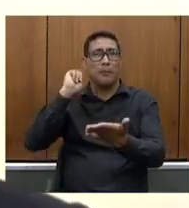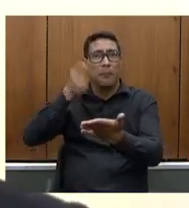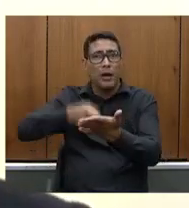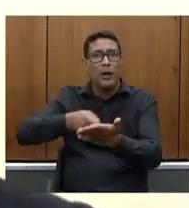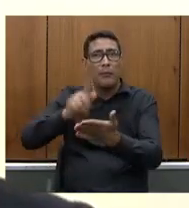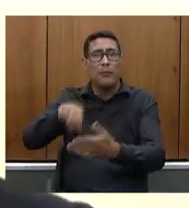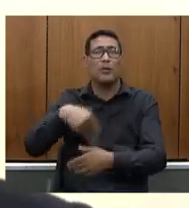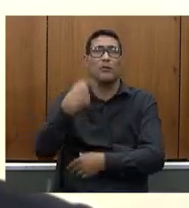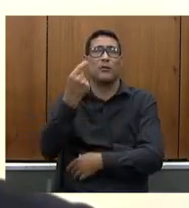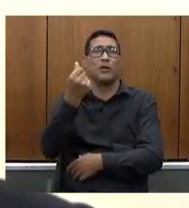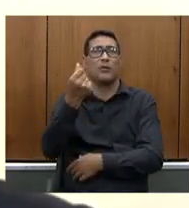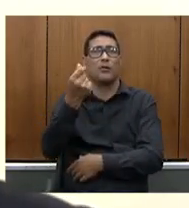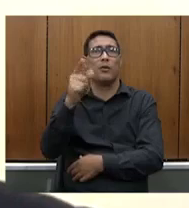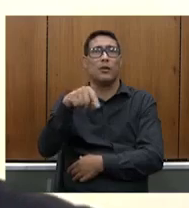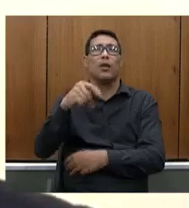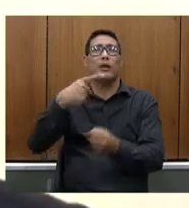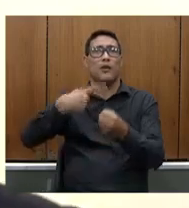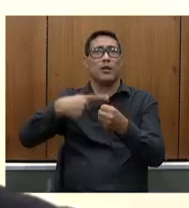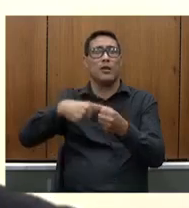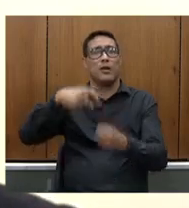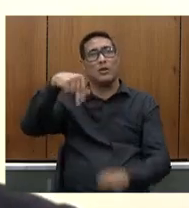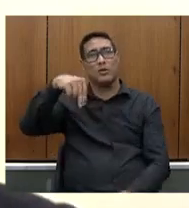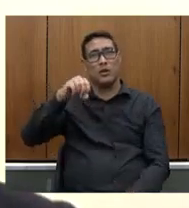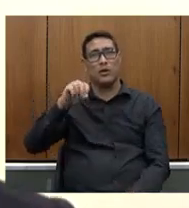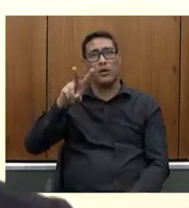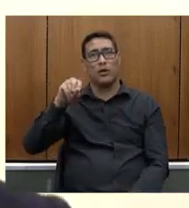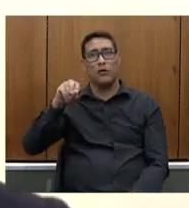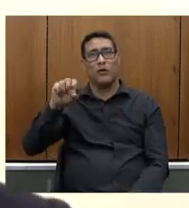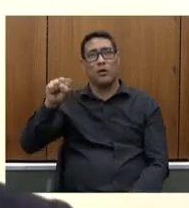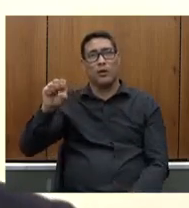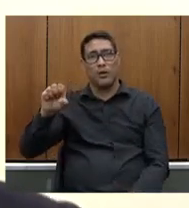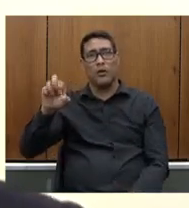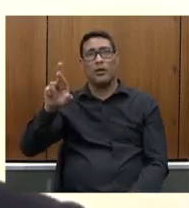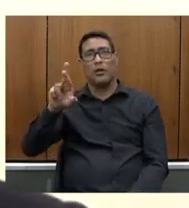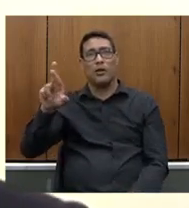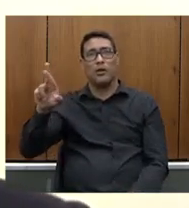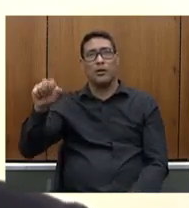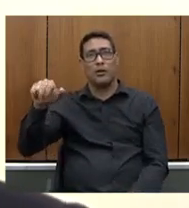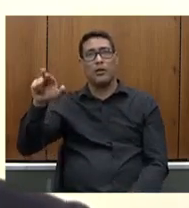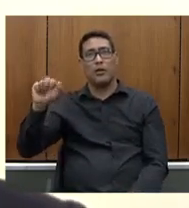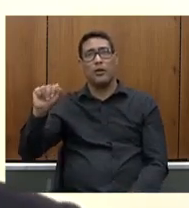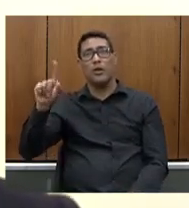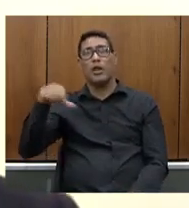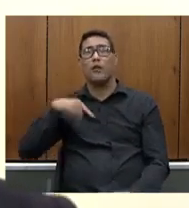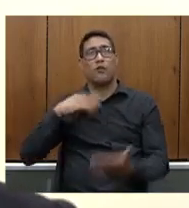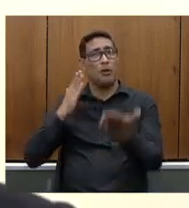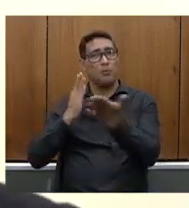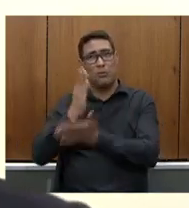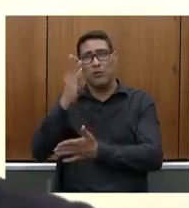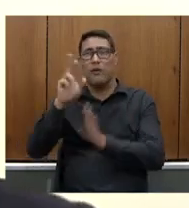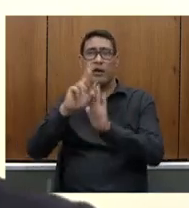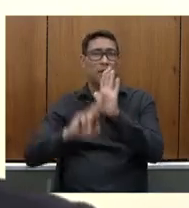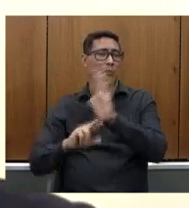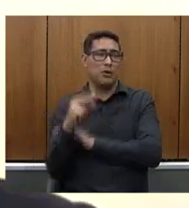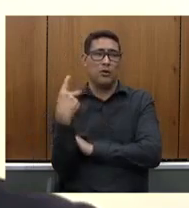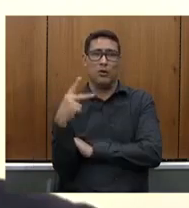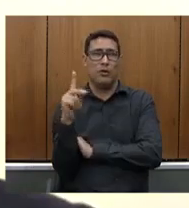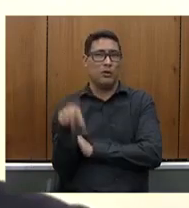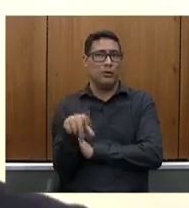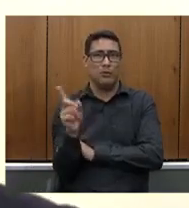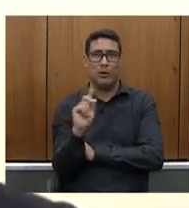para a cidade de Nova Serrana então gostaria aqui de público não vou nem aprovar requerimento para isso acho que um